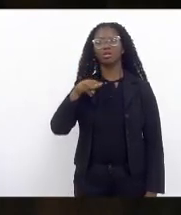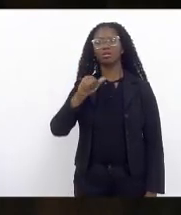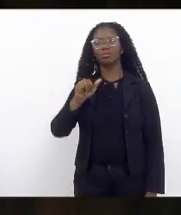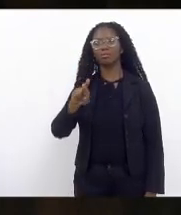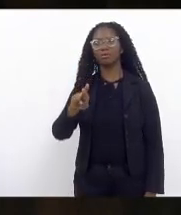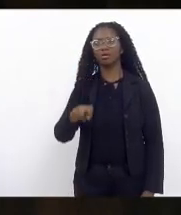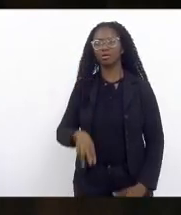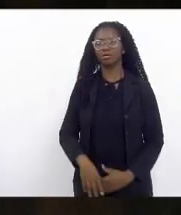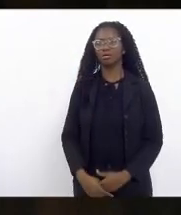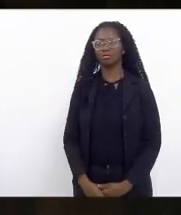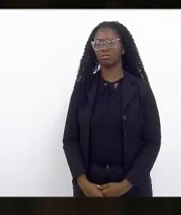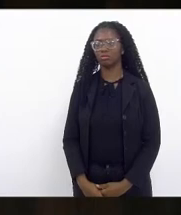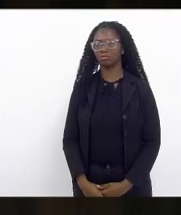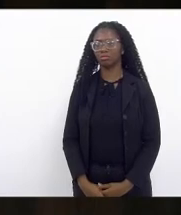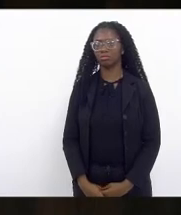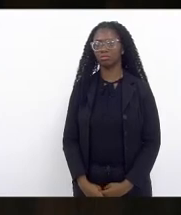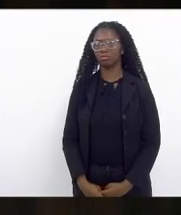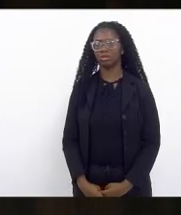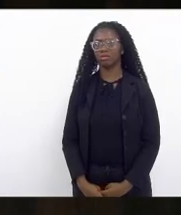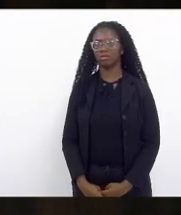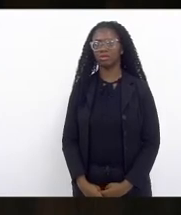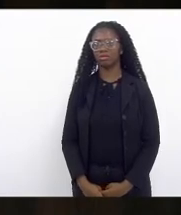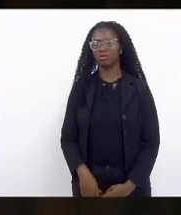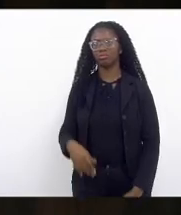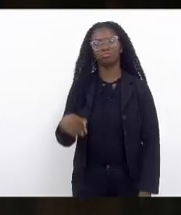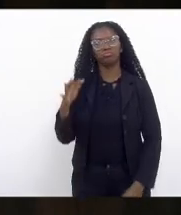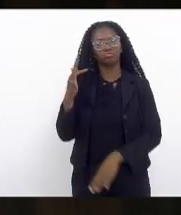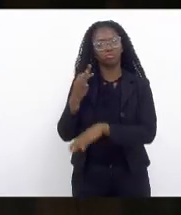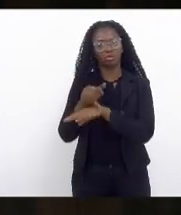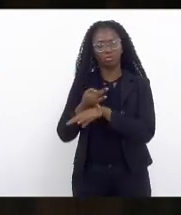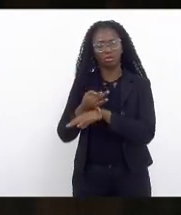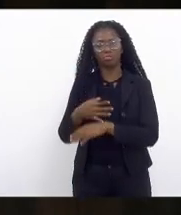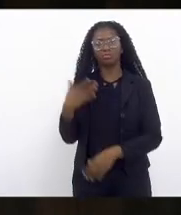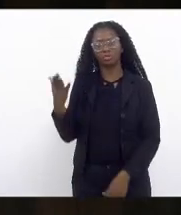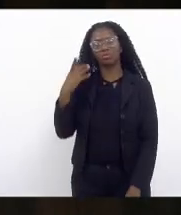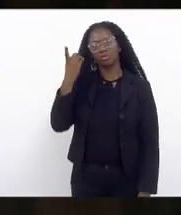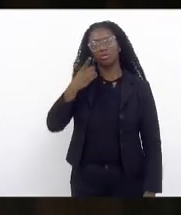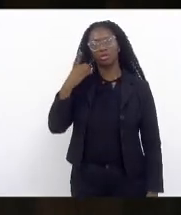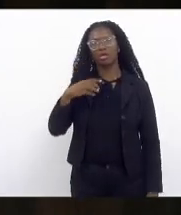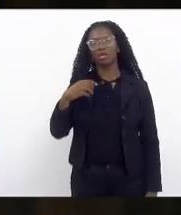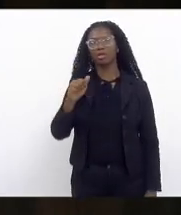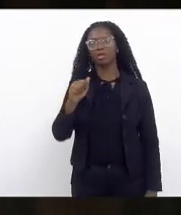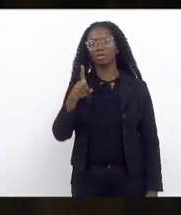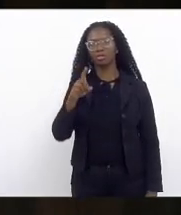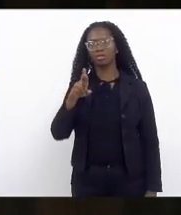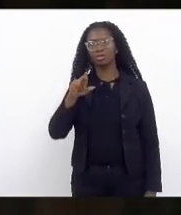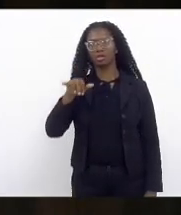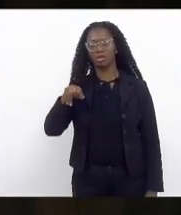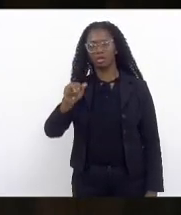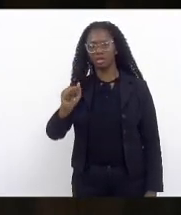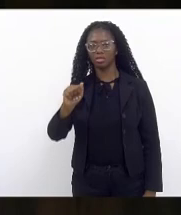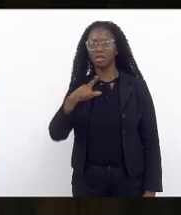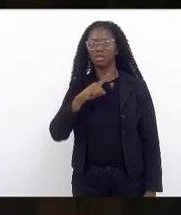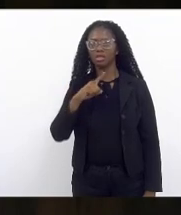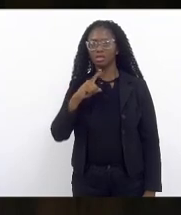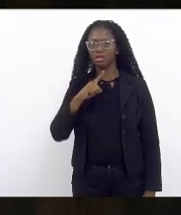não se encontrando presente deputada Adriana Baltazar vossa excelência tem 10 minutos